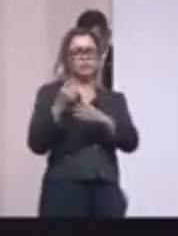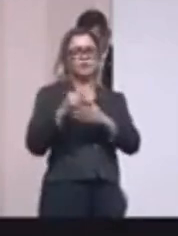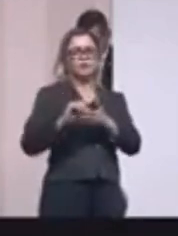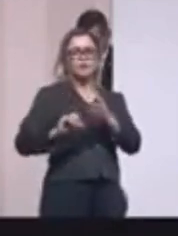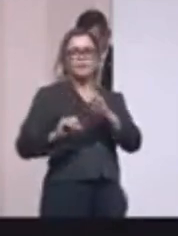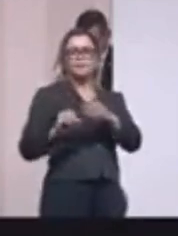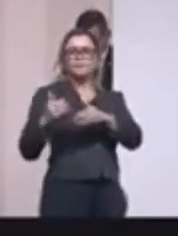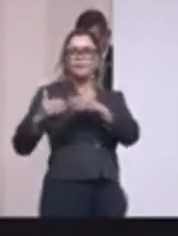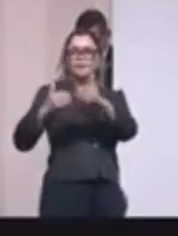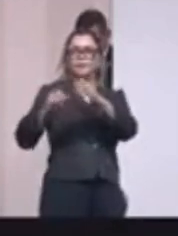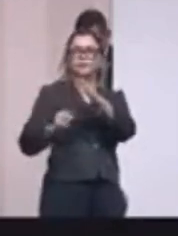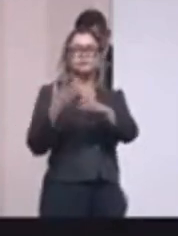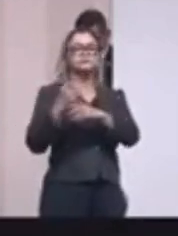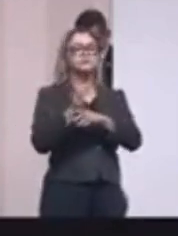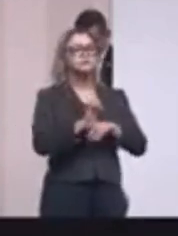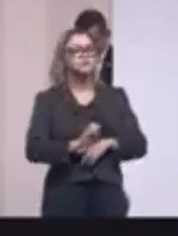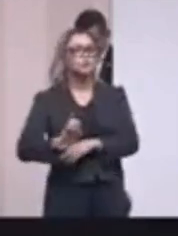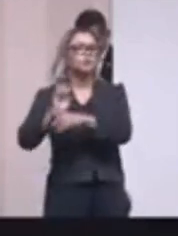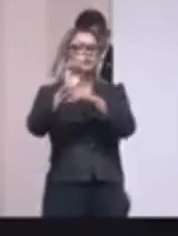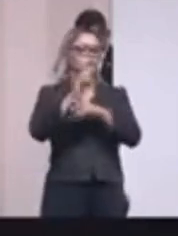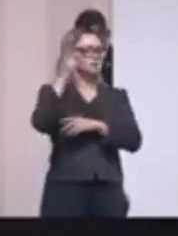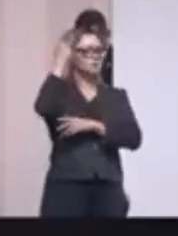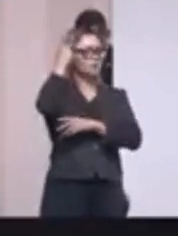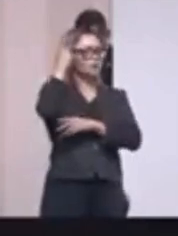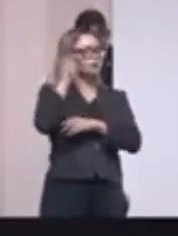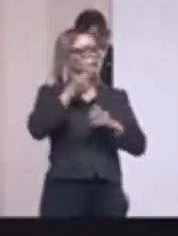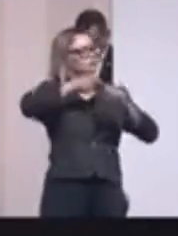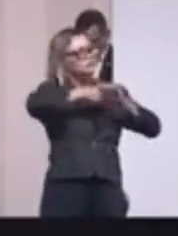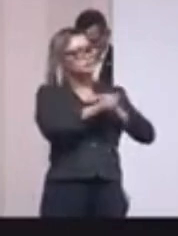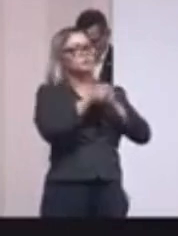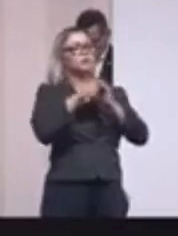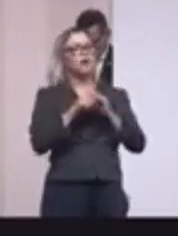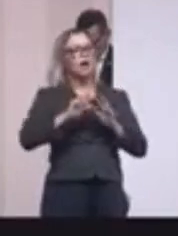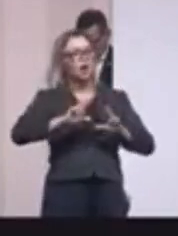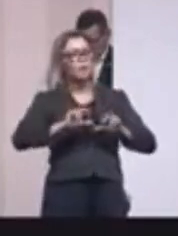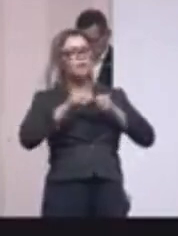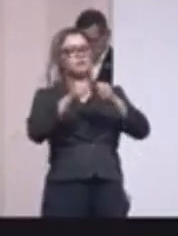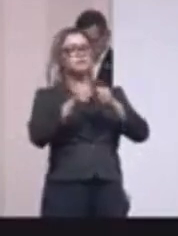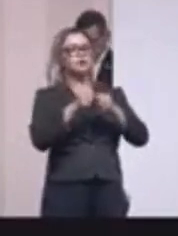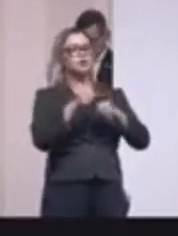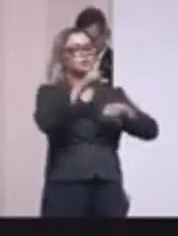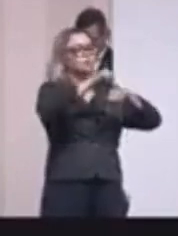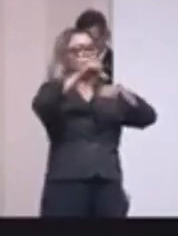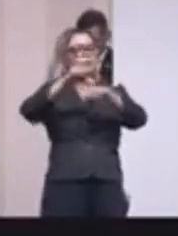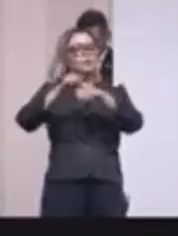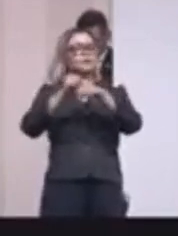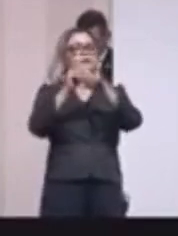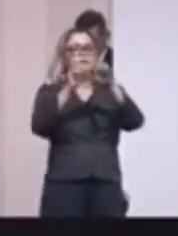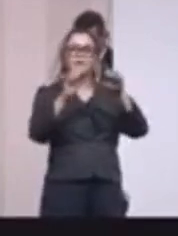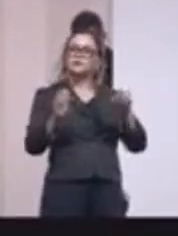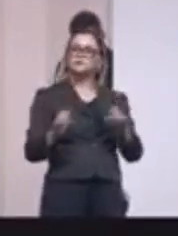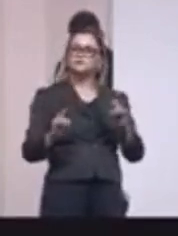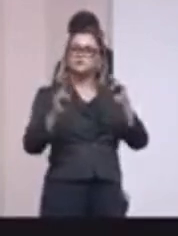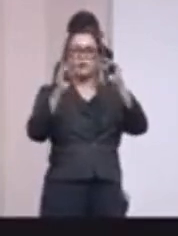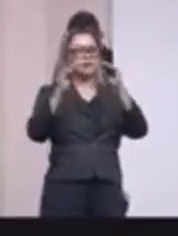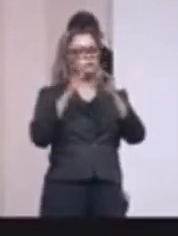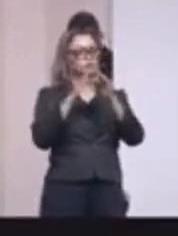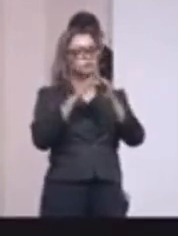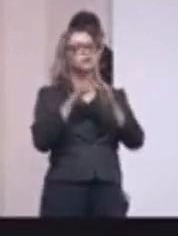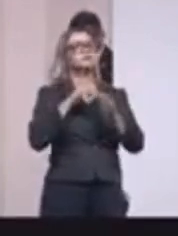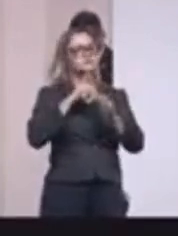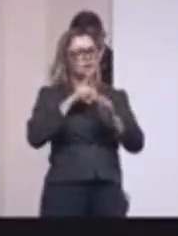acontecido em todo o Estado. Então a gente está fazendo esse investimento na recuperação das nossas instalações. E a gente sabe que ainda temos